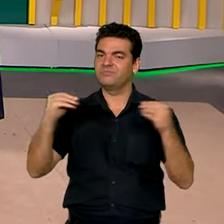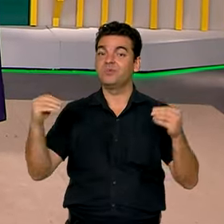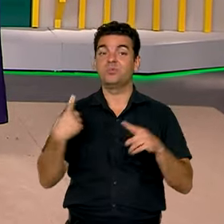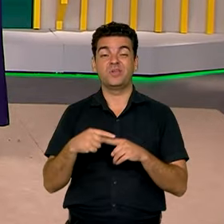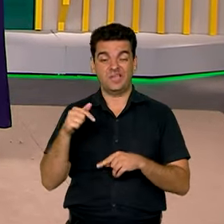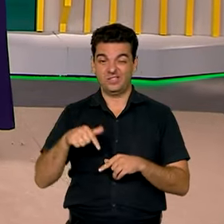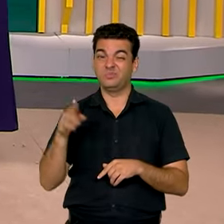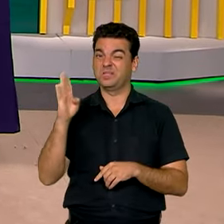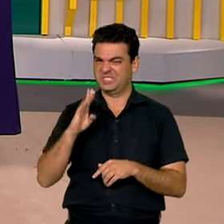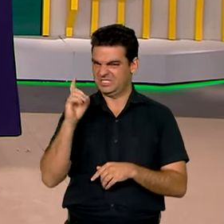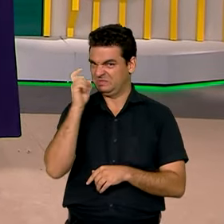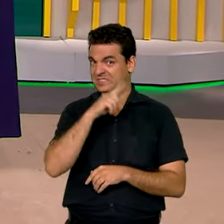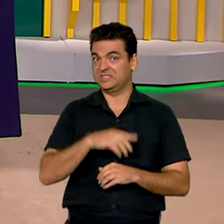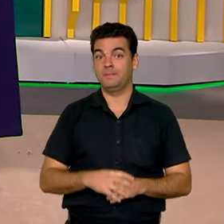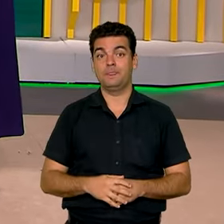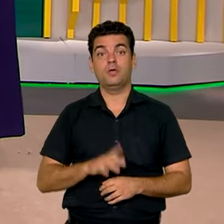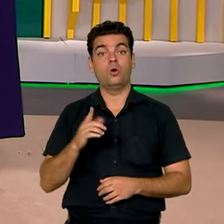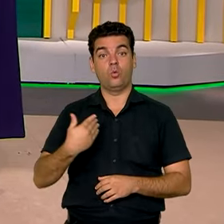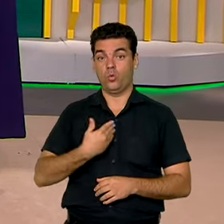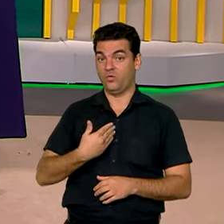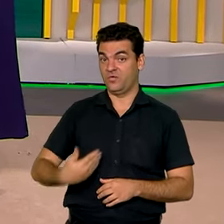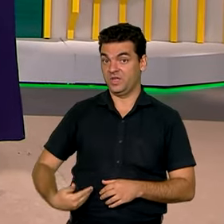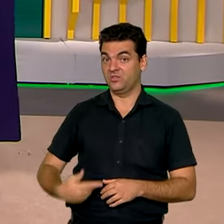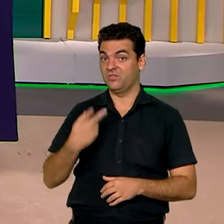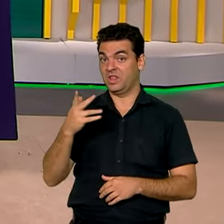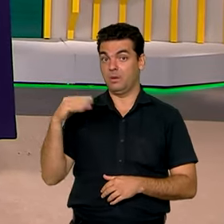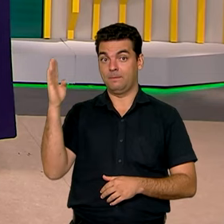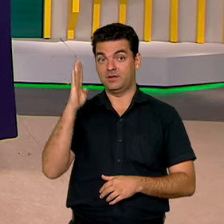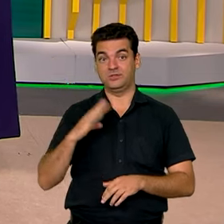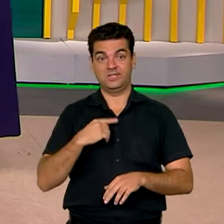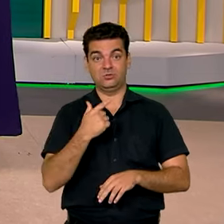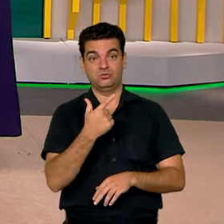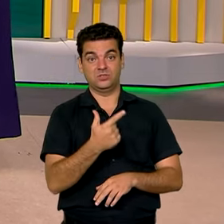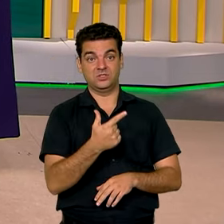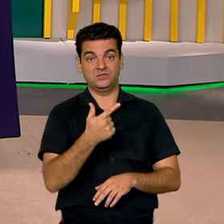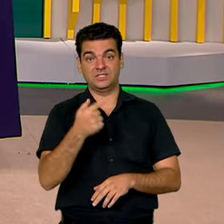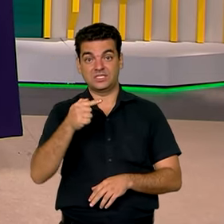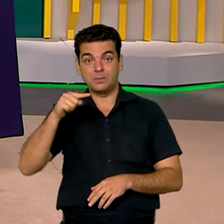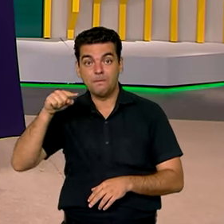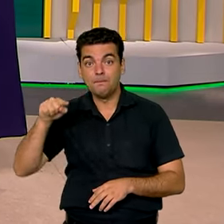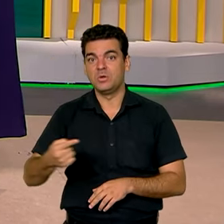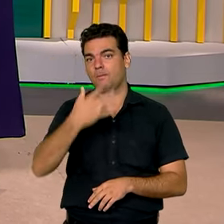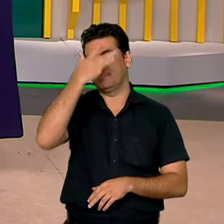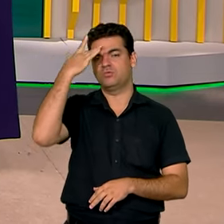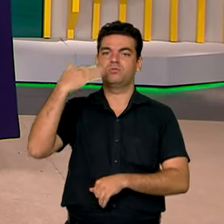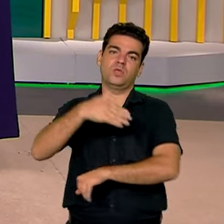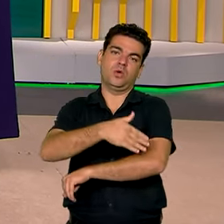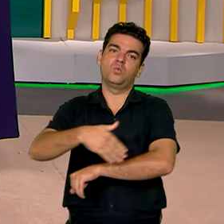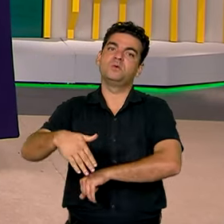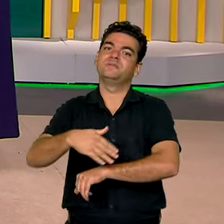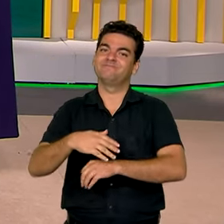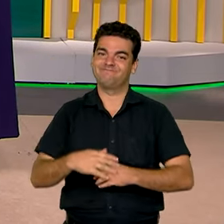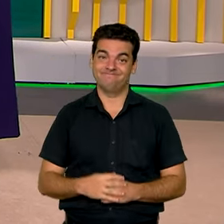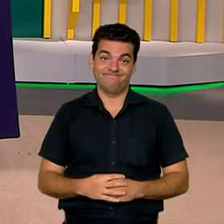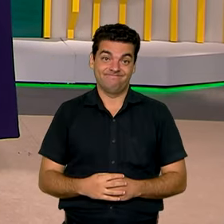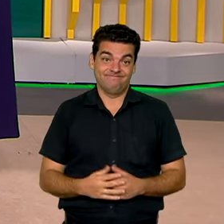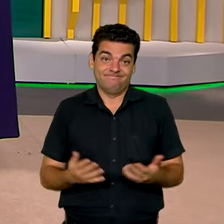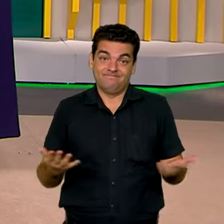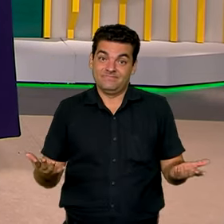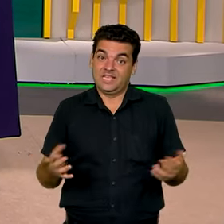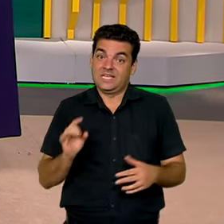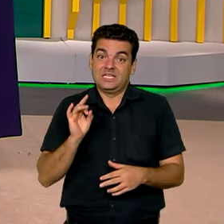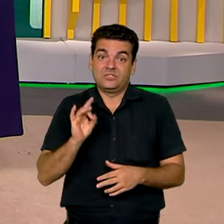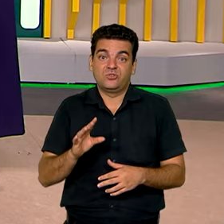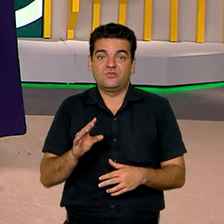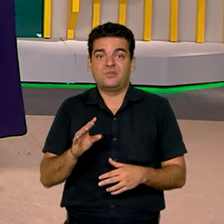o nosso país. É, Roberto, de acordo com o governo, Brasil tem 227 mil pessoas morando nas ruas. E essas são